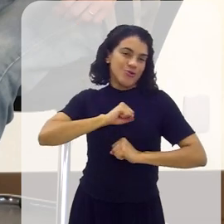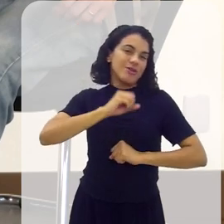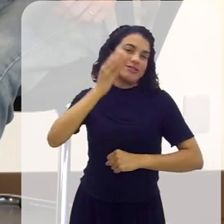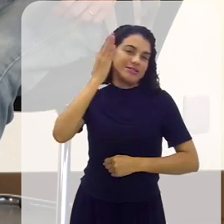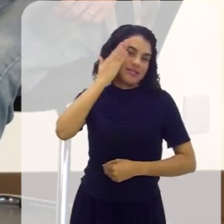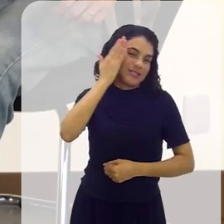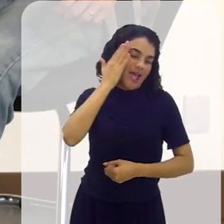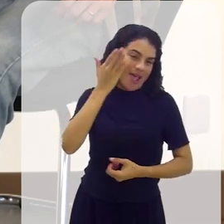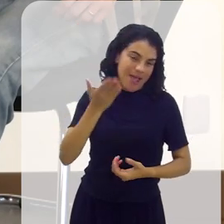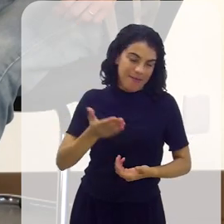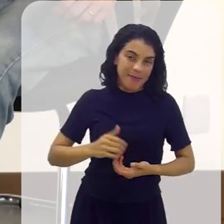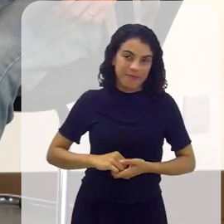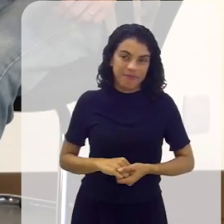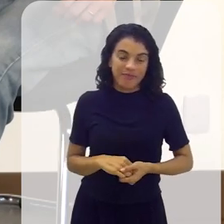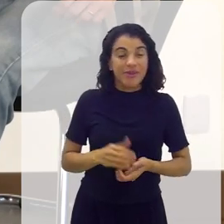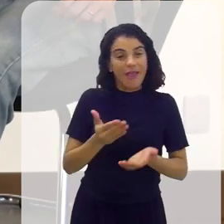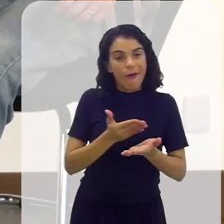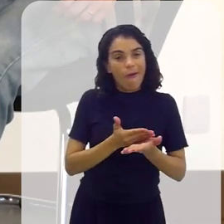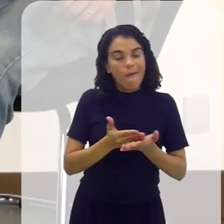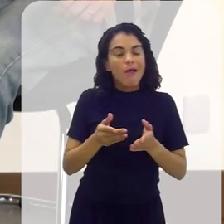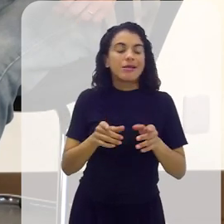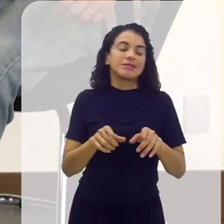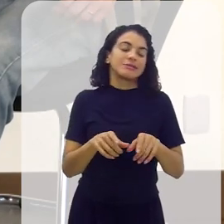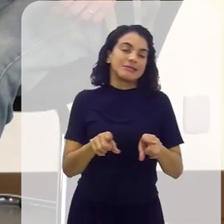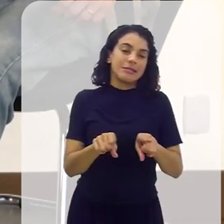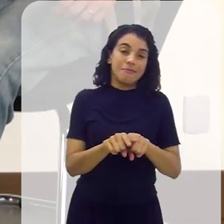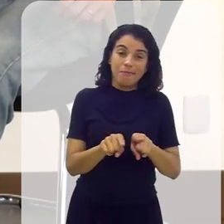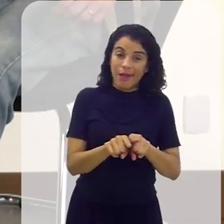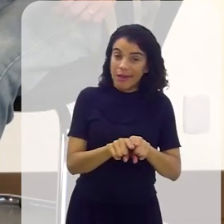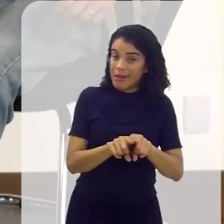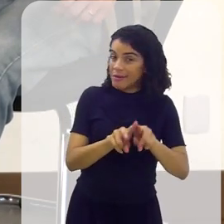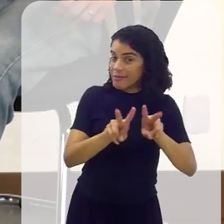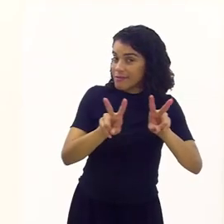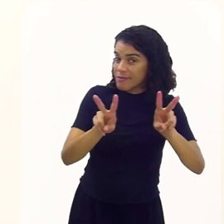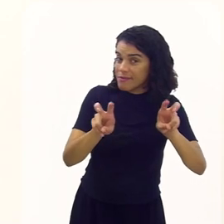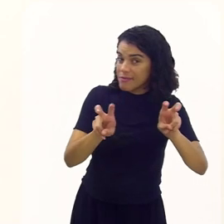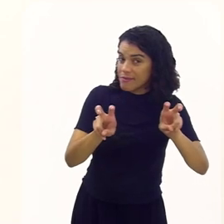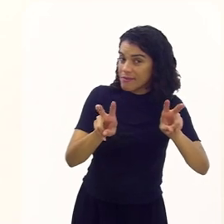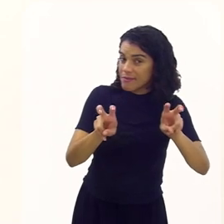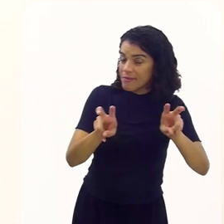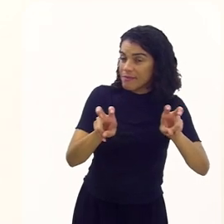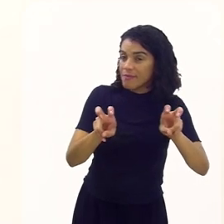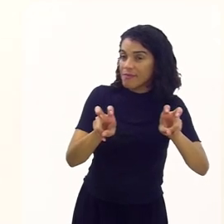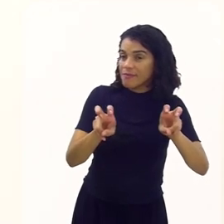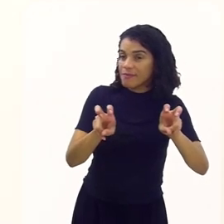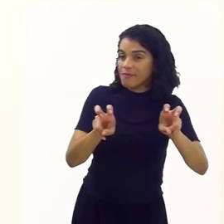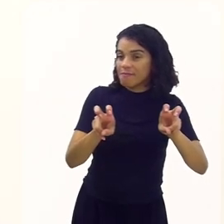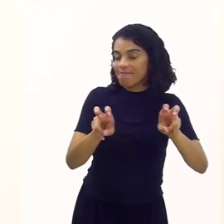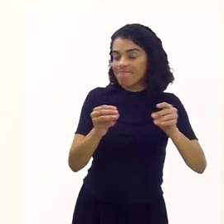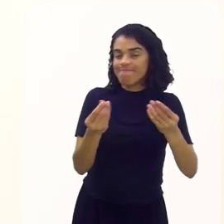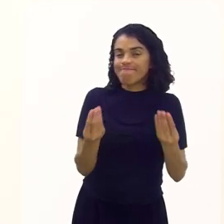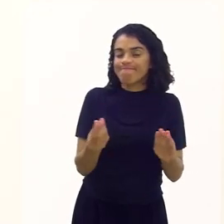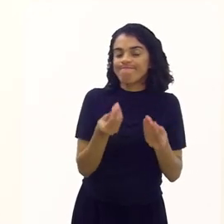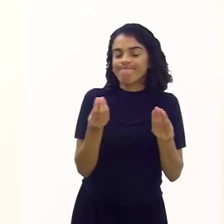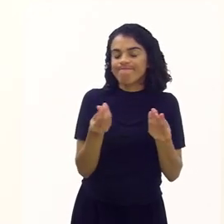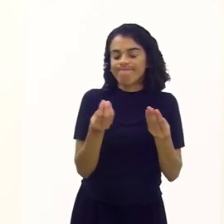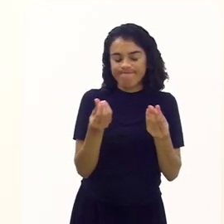sabe do que se trata. E aí começa. E fora isso, gente, é uma